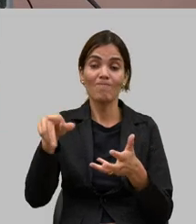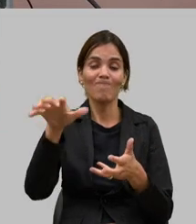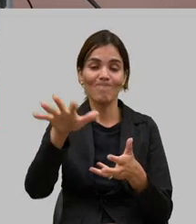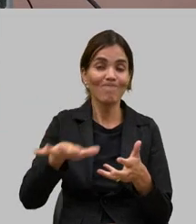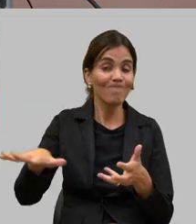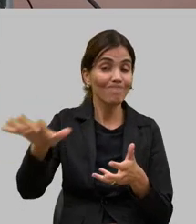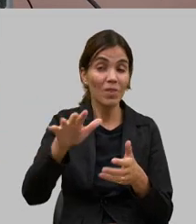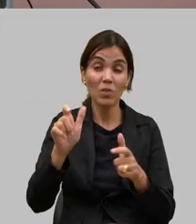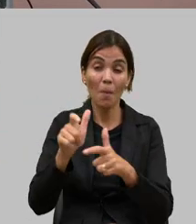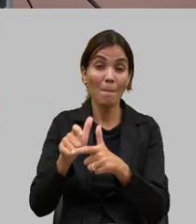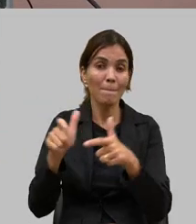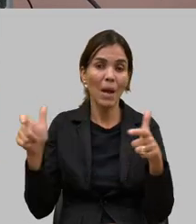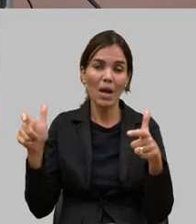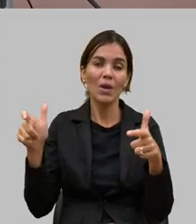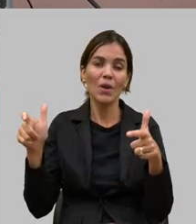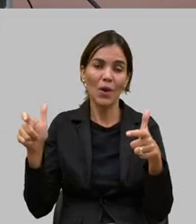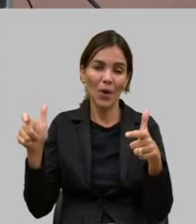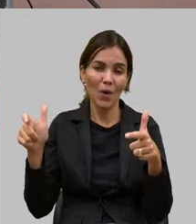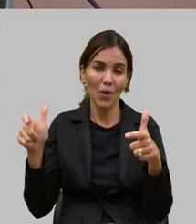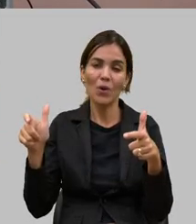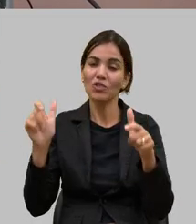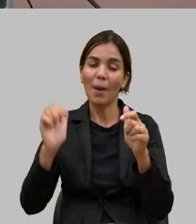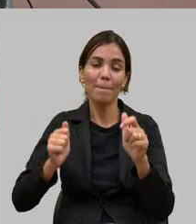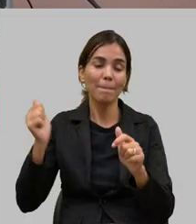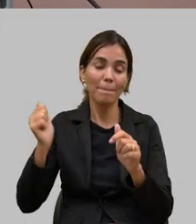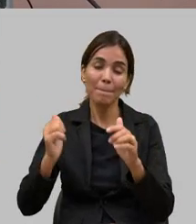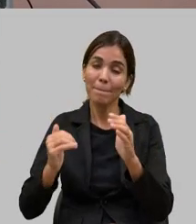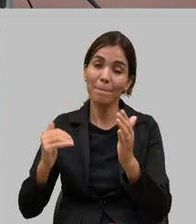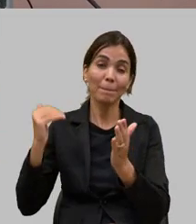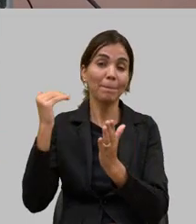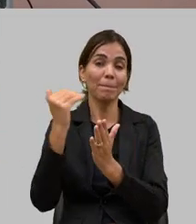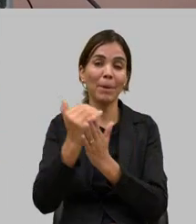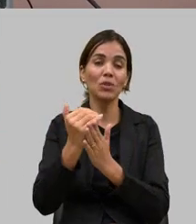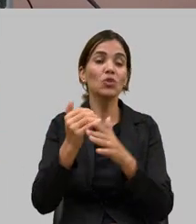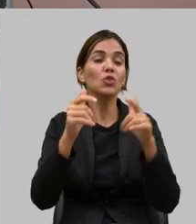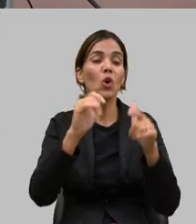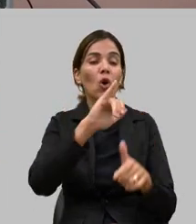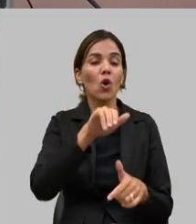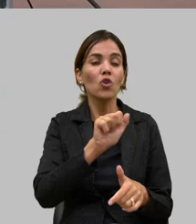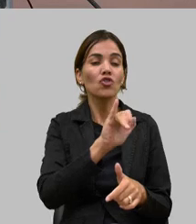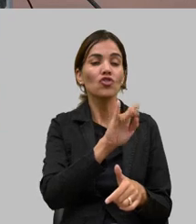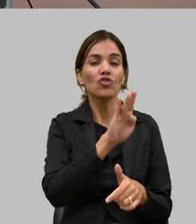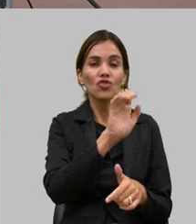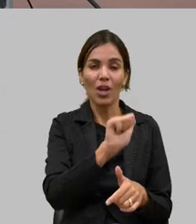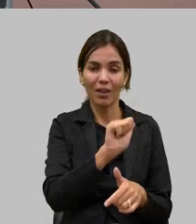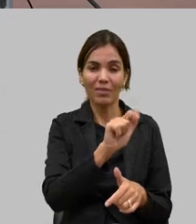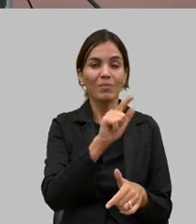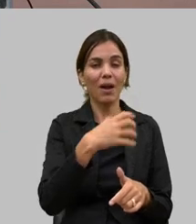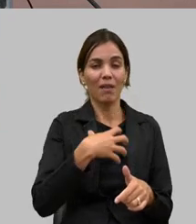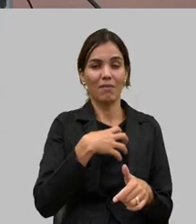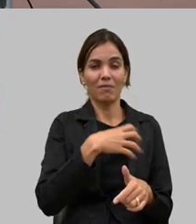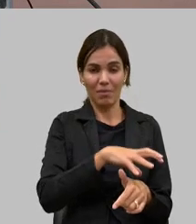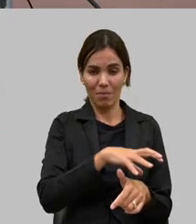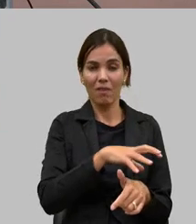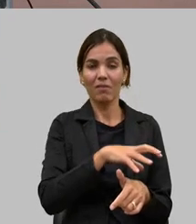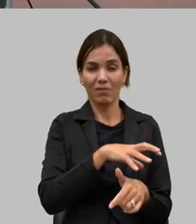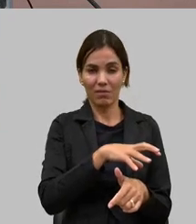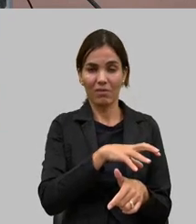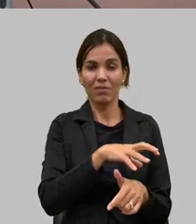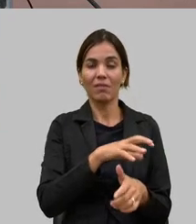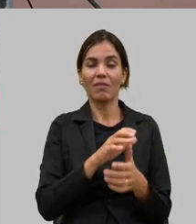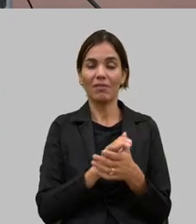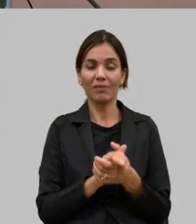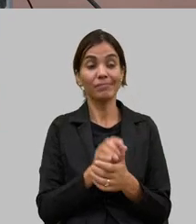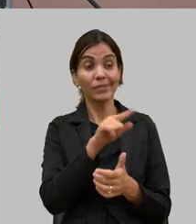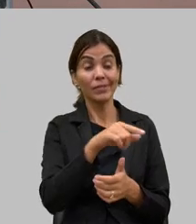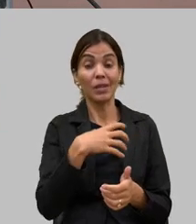irrigação da América do Sul passando o Jaíba lá na Bahia vejam o desenvolvimento que teve o oeste da Bahia Luiz Eduardo Magalhães